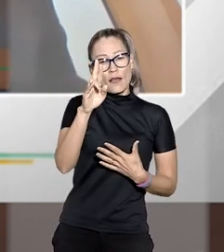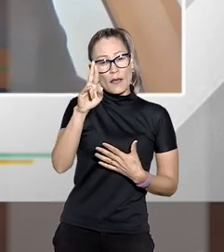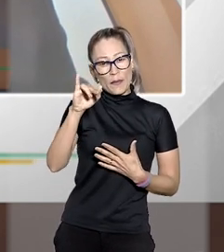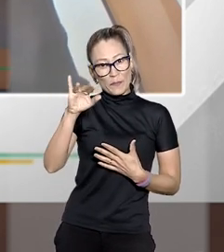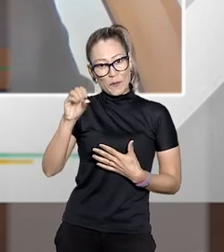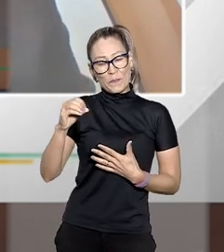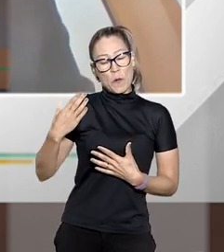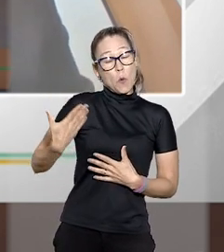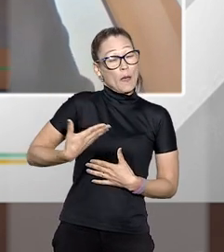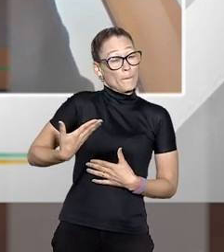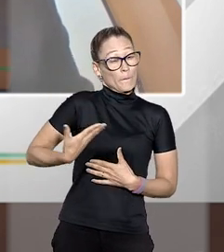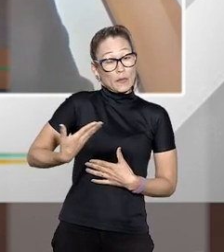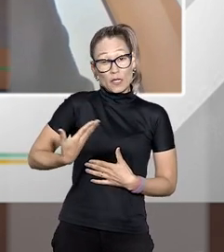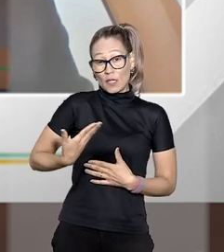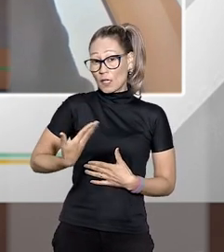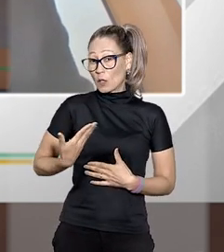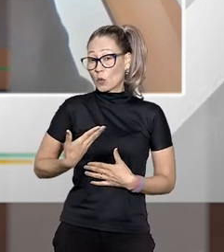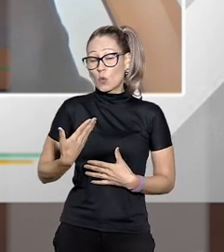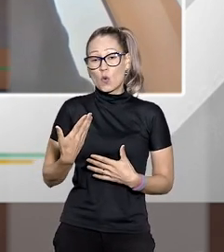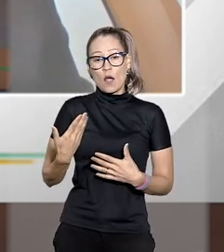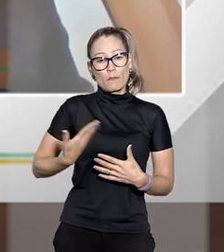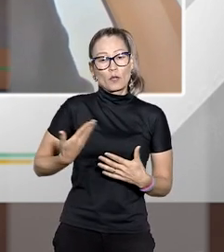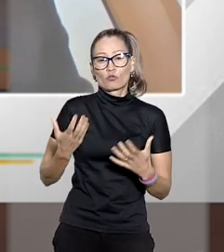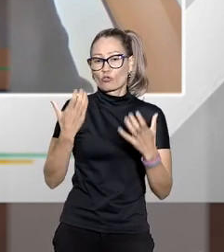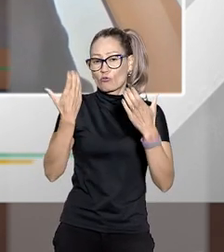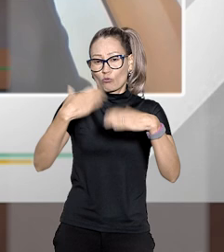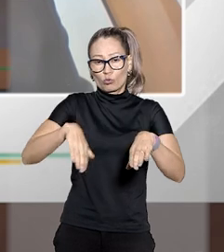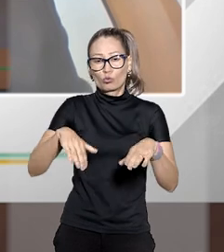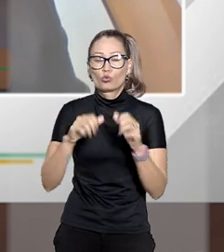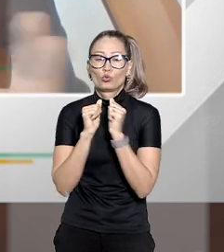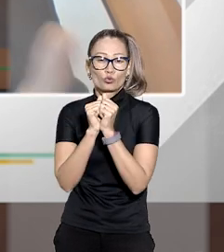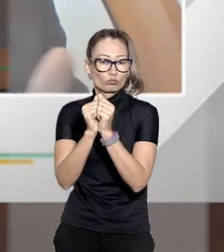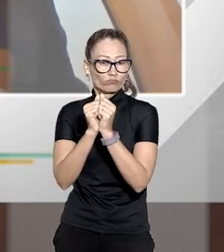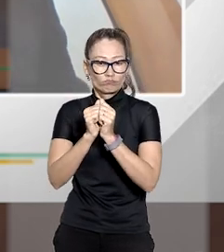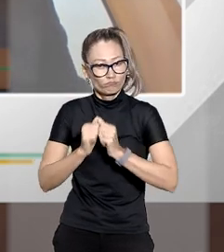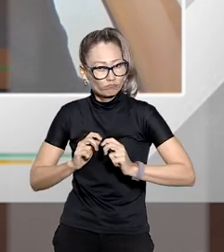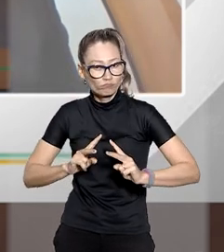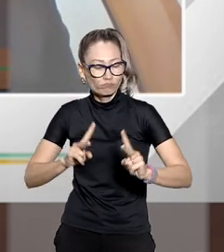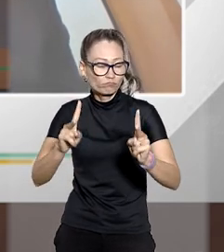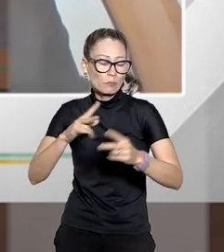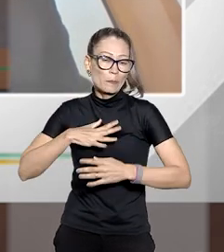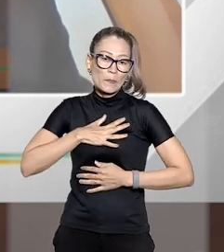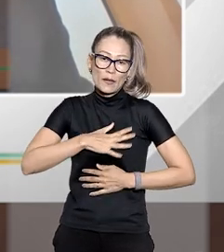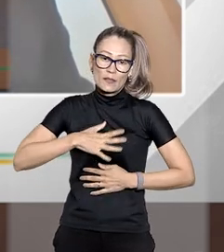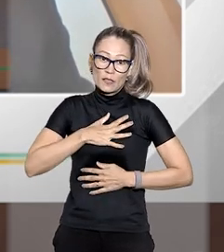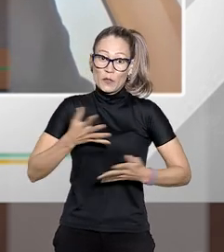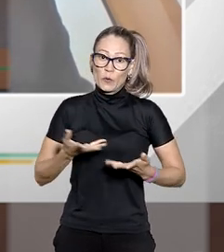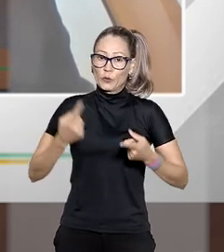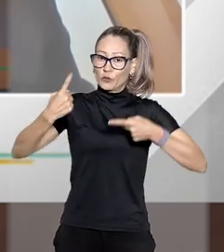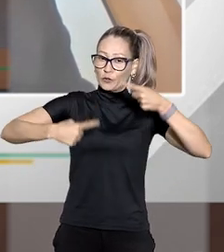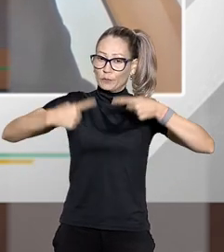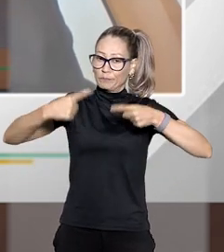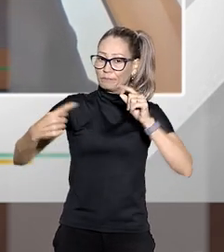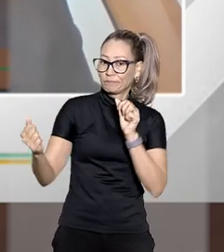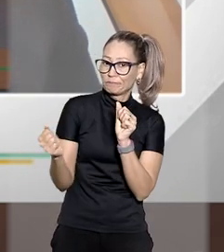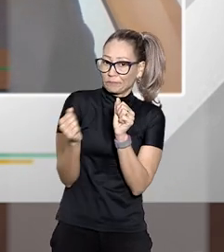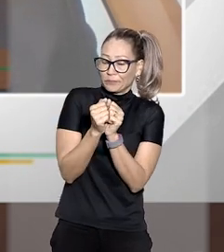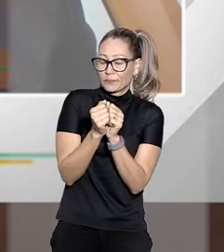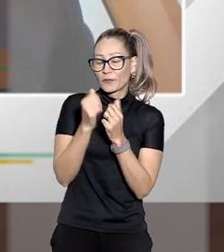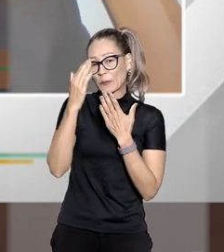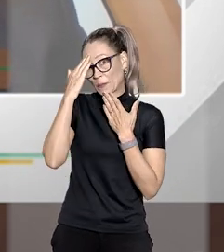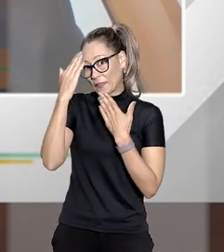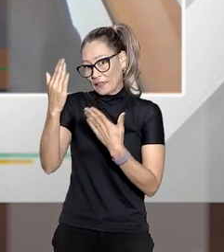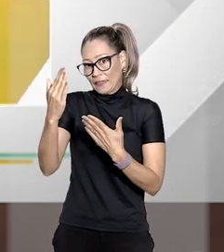grande amigo realmente colega de concurso estamos sempre juntos foi um prazer estar debatendo com ele aqui hoje tá